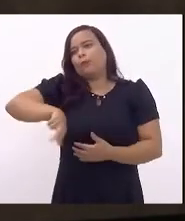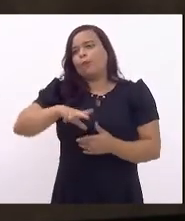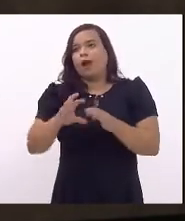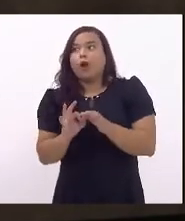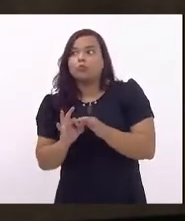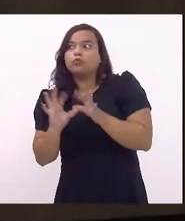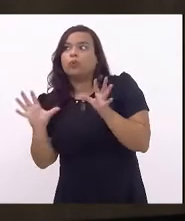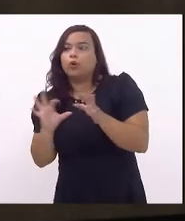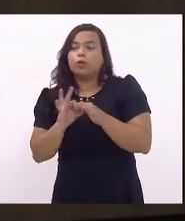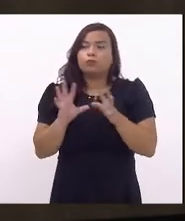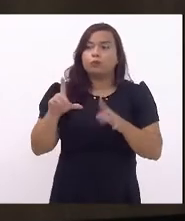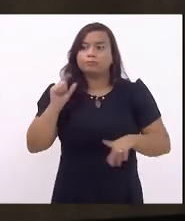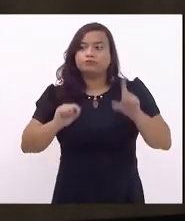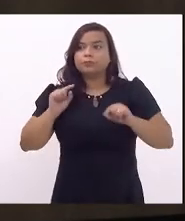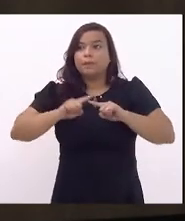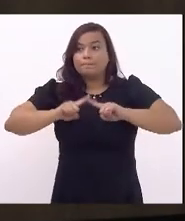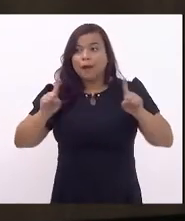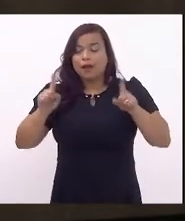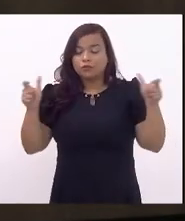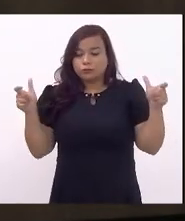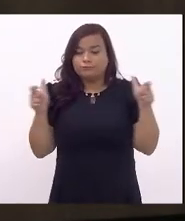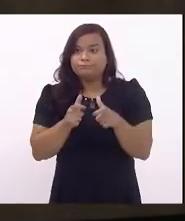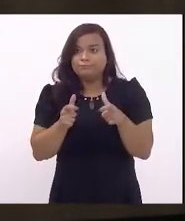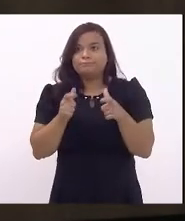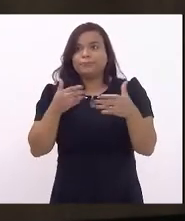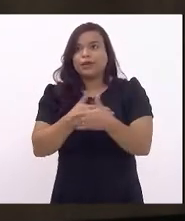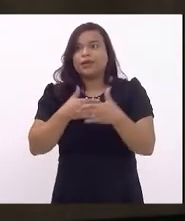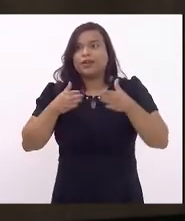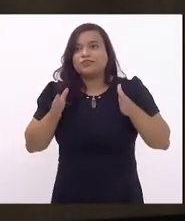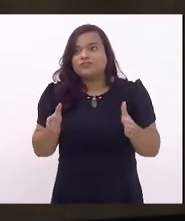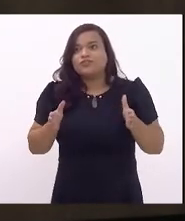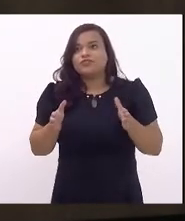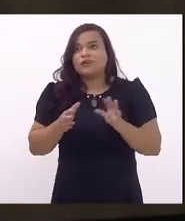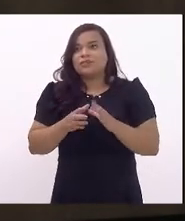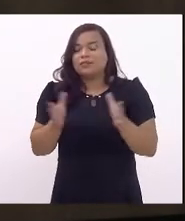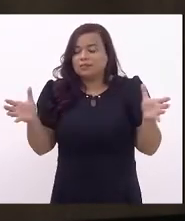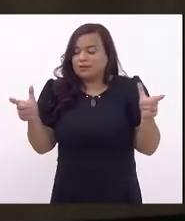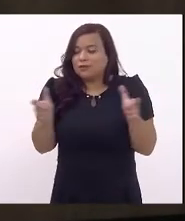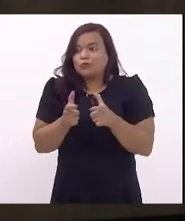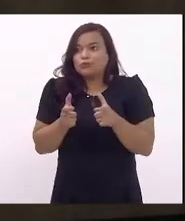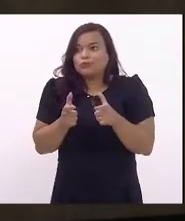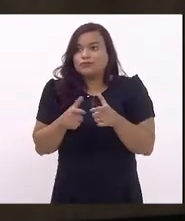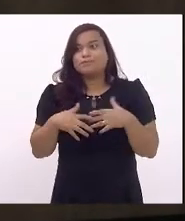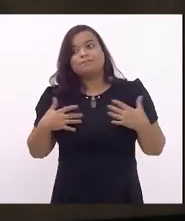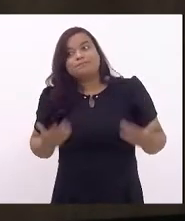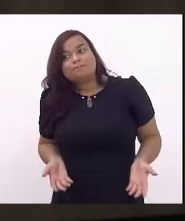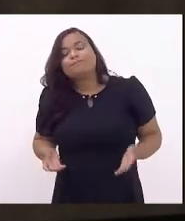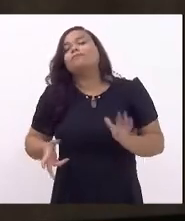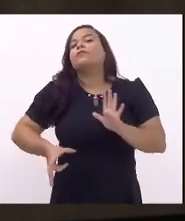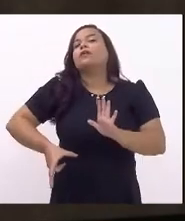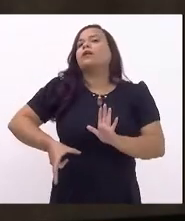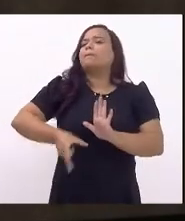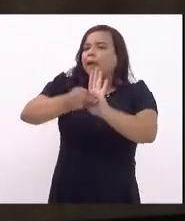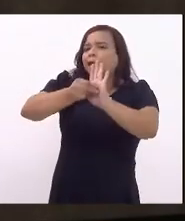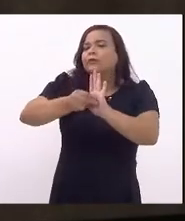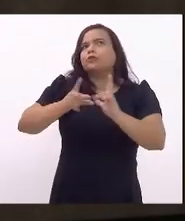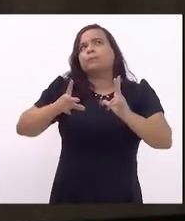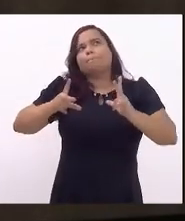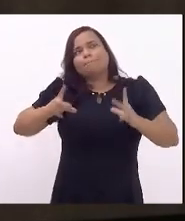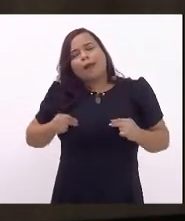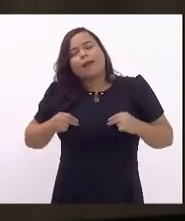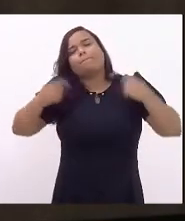o tamanho desses kits higienes. E aí, acredito que as emendas, no mérito, elas devam ser